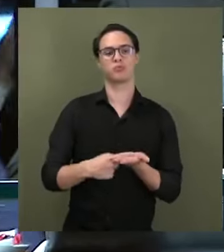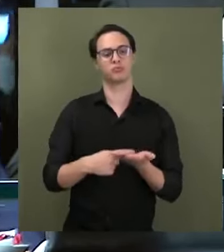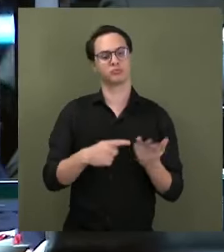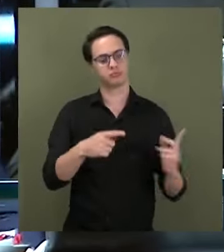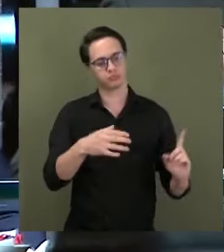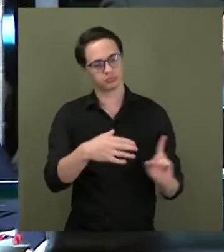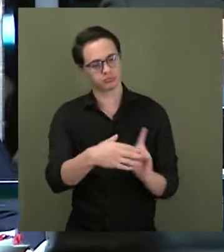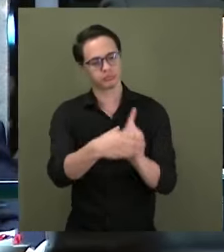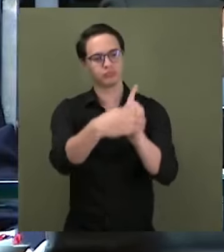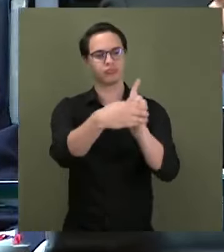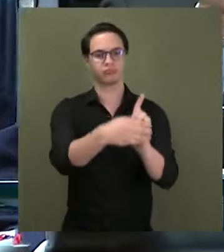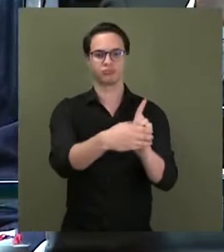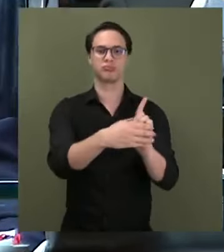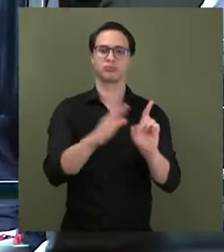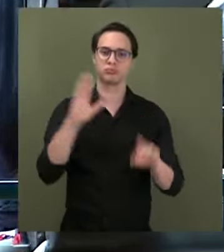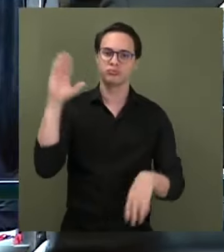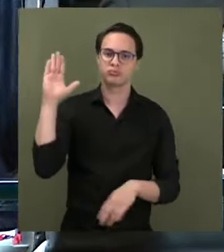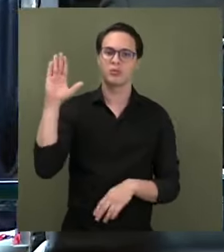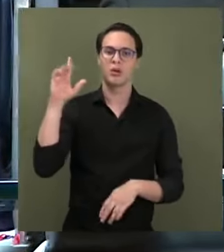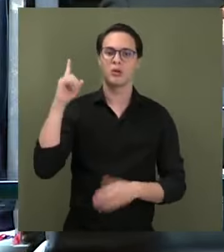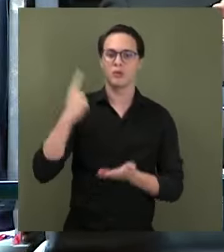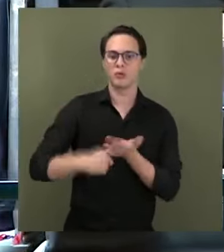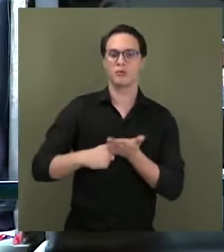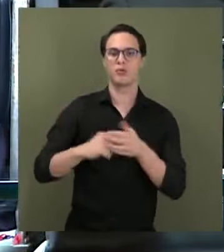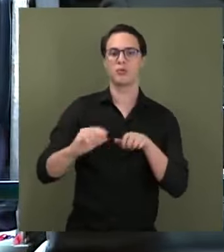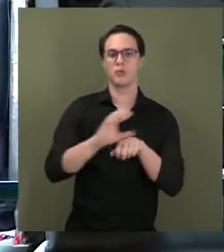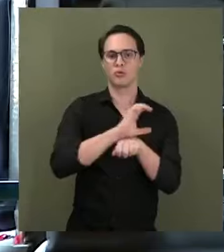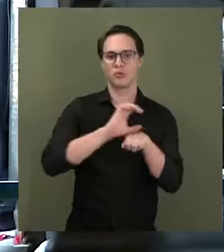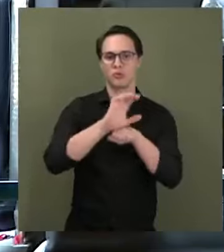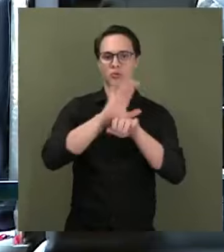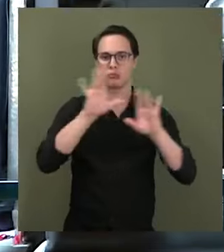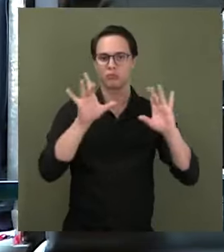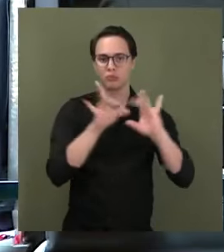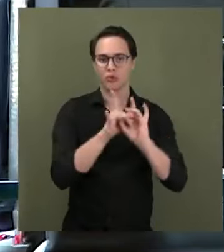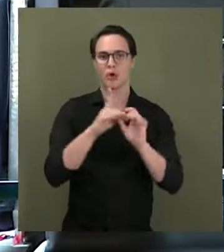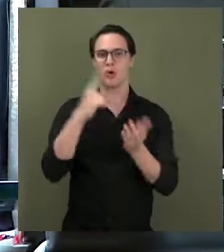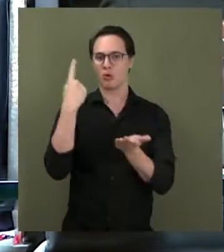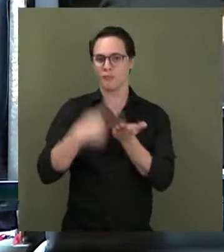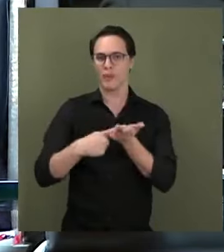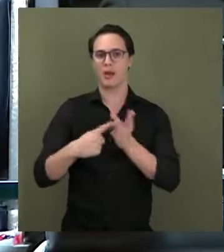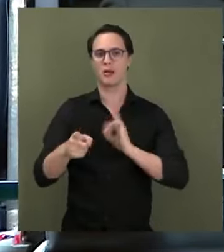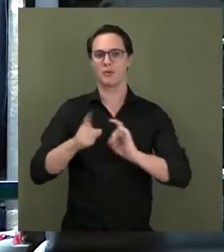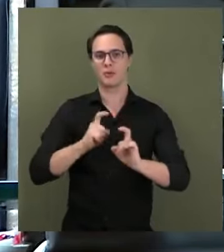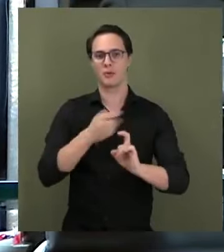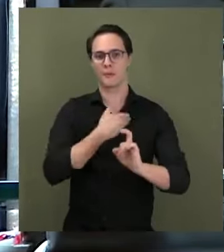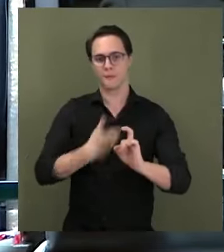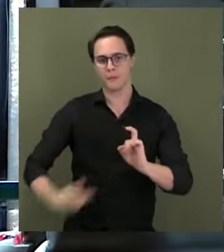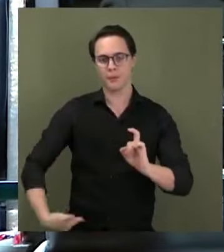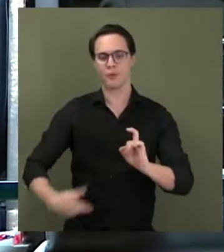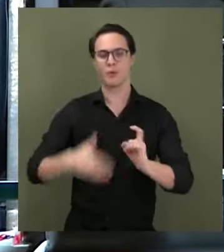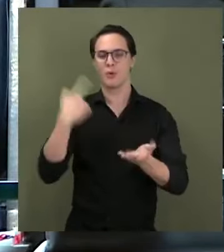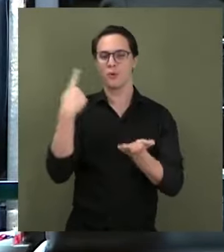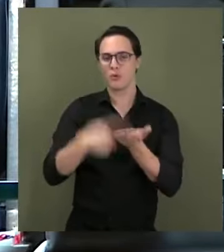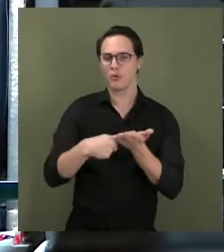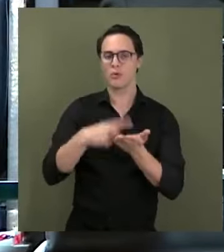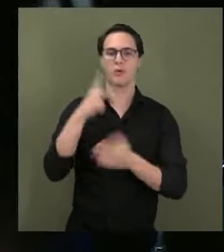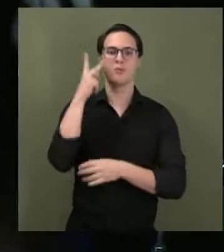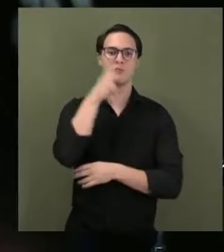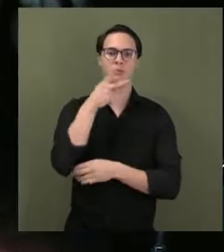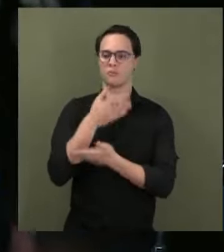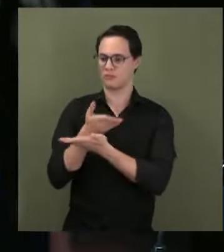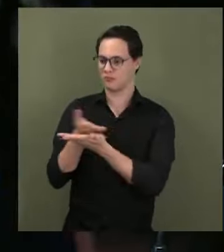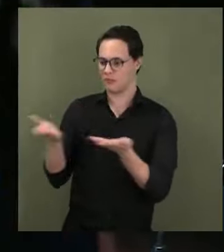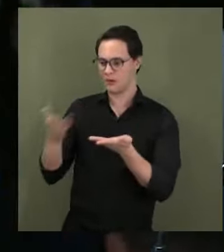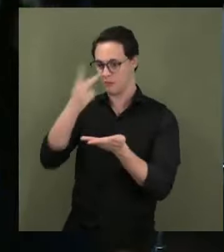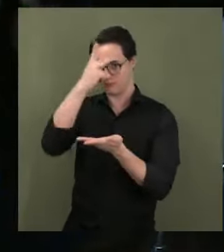tribuna é um compromisso com a Constituição, é um compromisso com a administração pública, é um compromisso com o Parlamento Brasileiro e com a política que Vossa Excelência